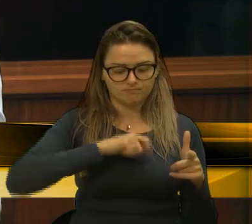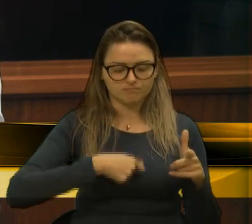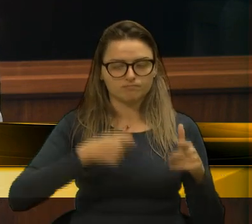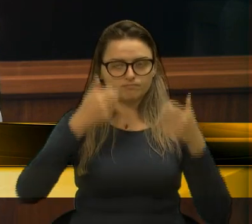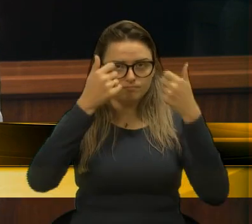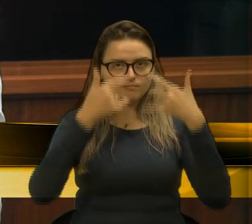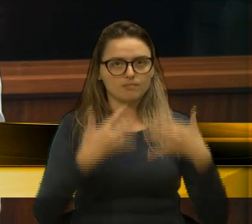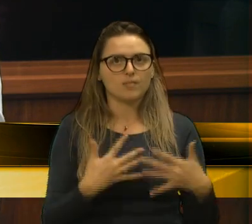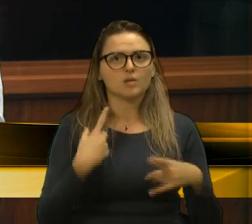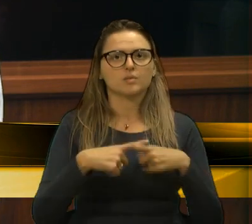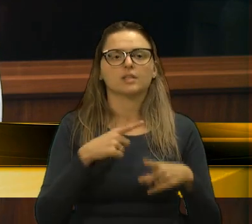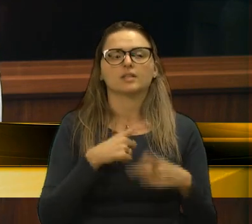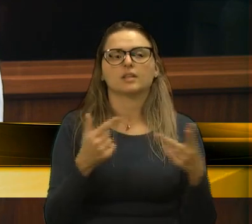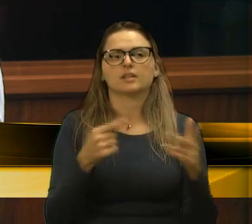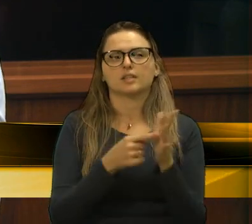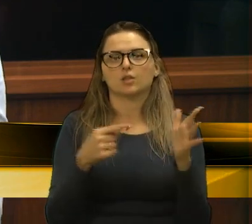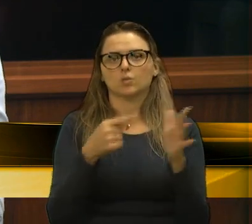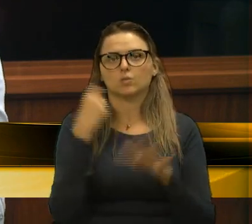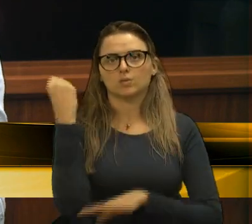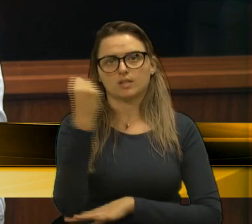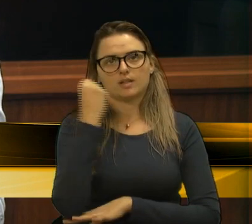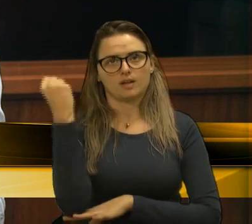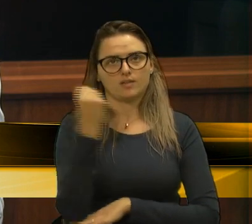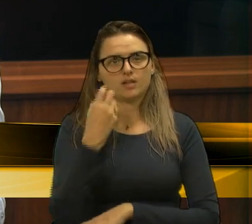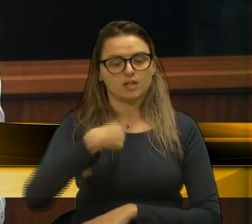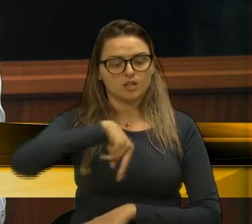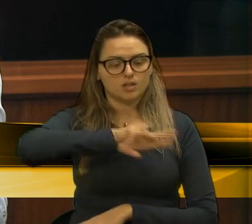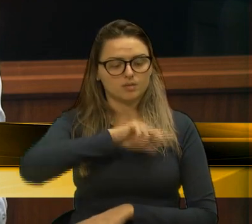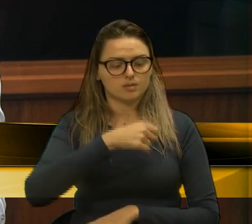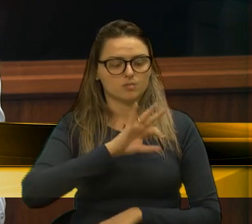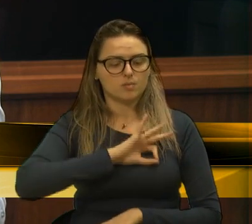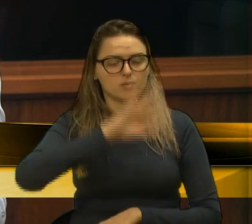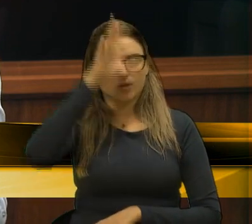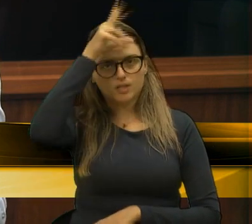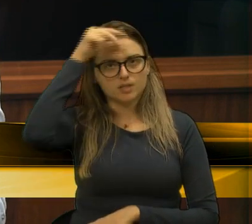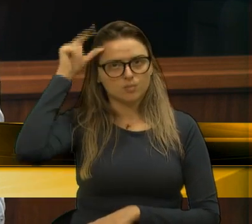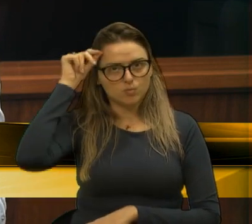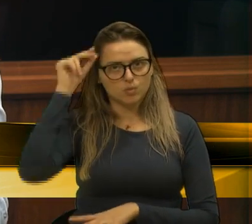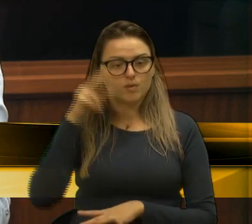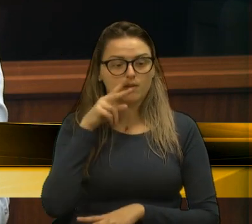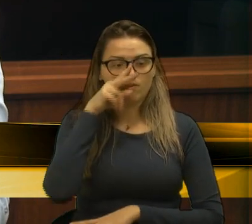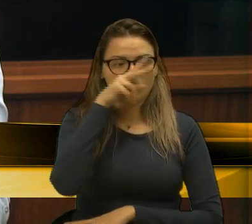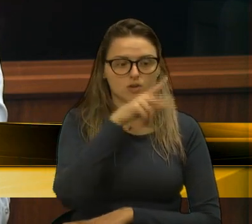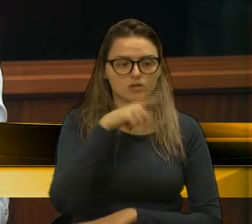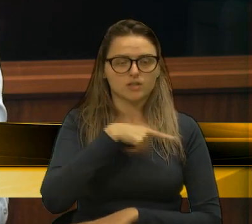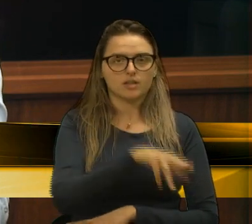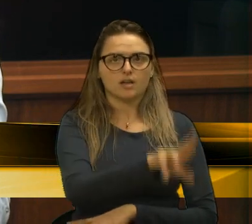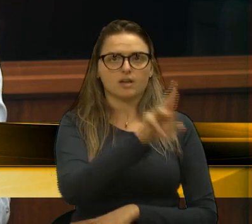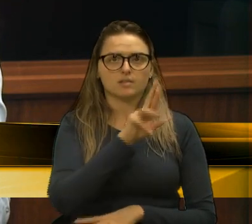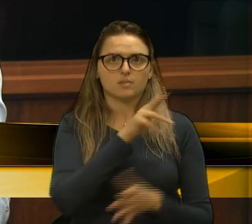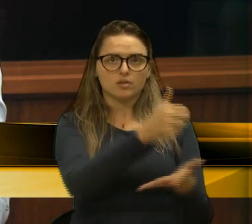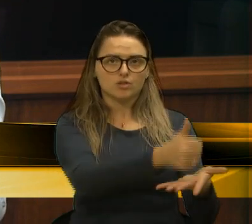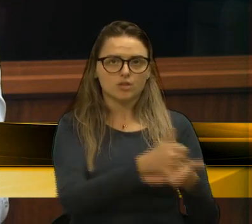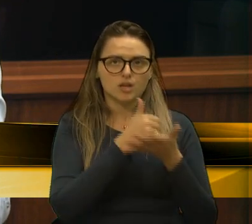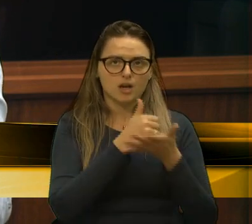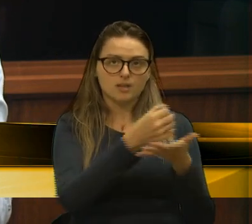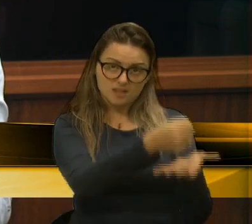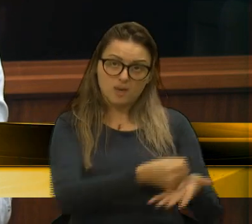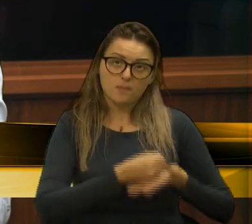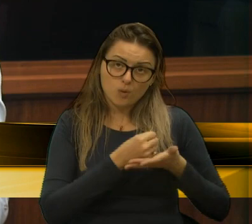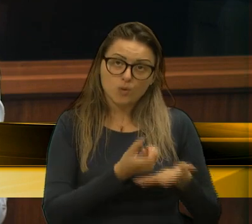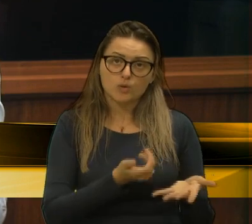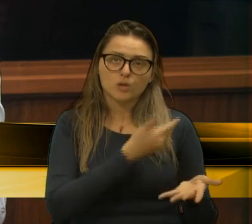muito graves aqui. A gente precisa de uma guarda municipal forte, tenha respaldo e que tenha a sua